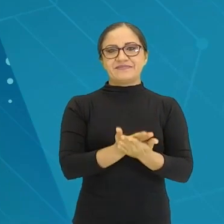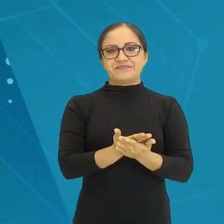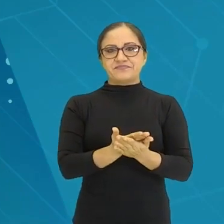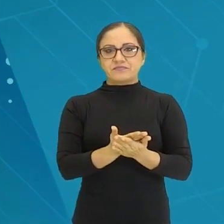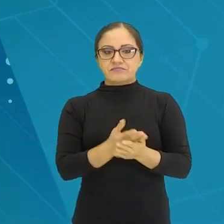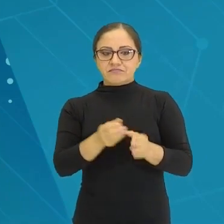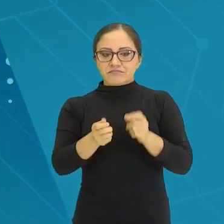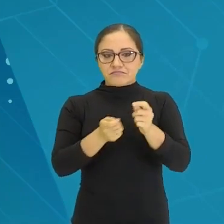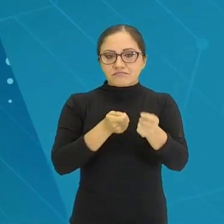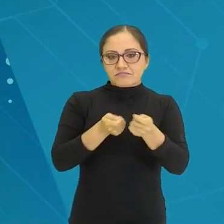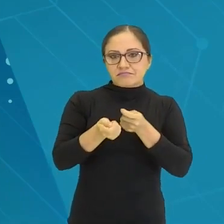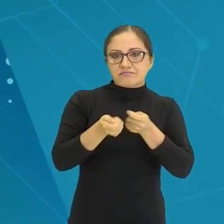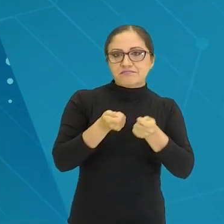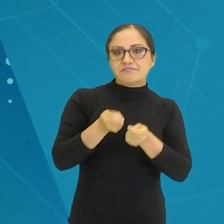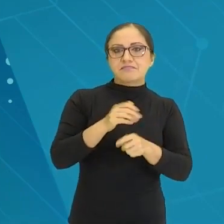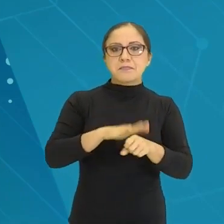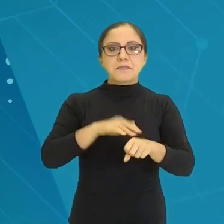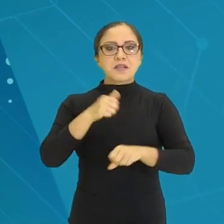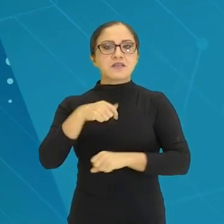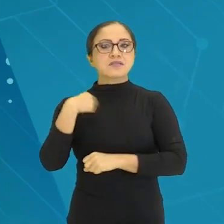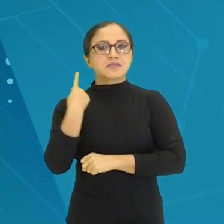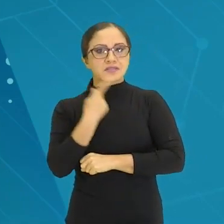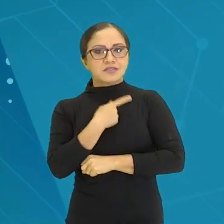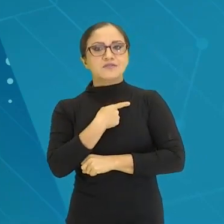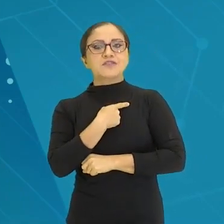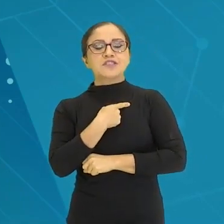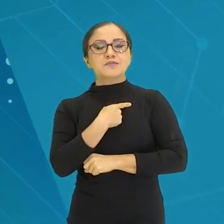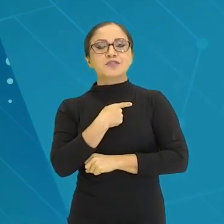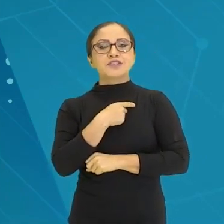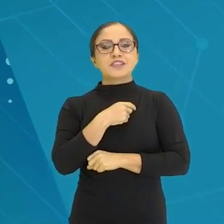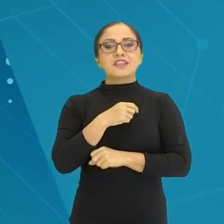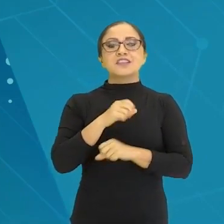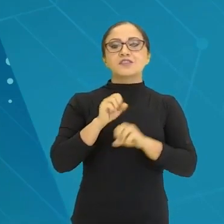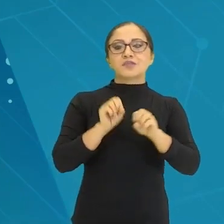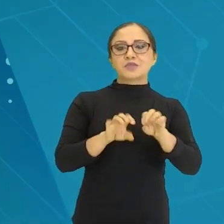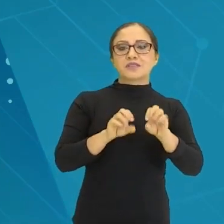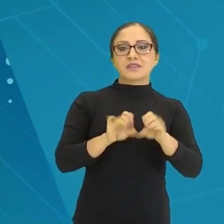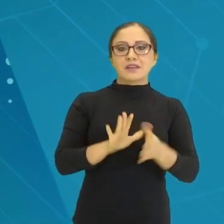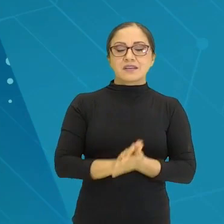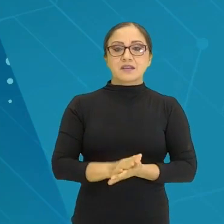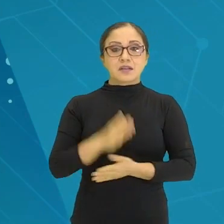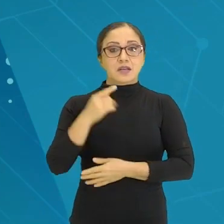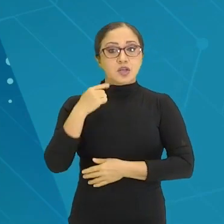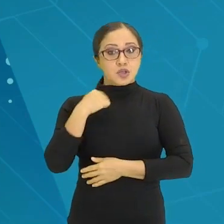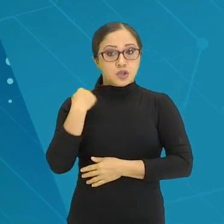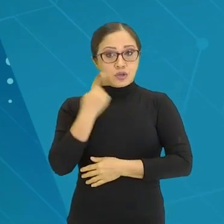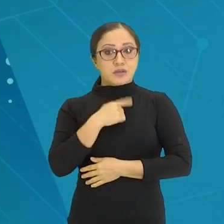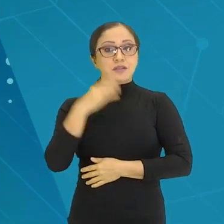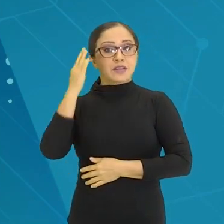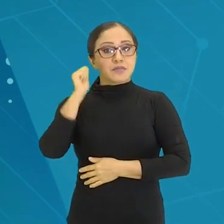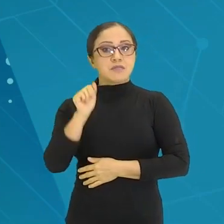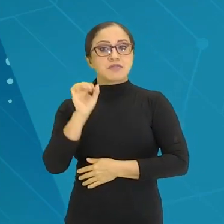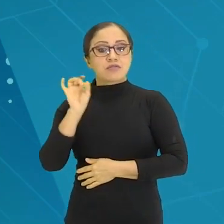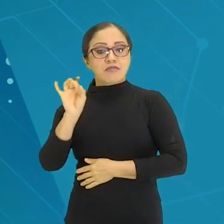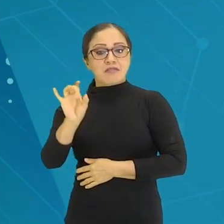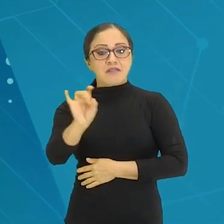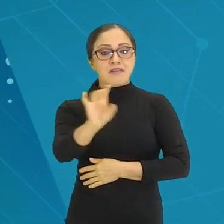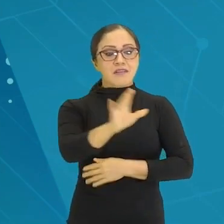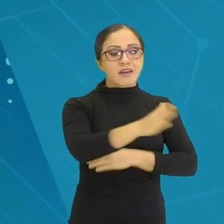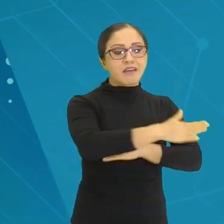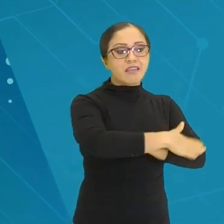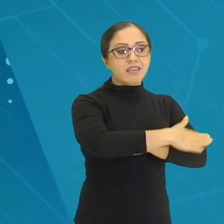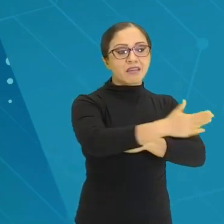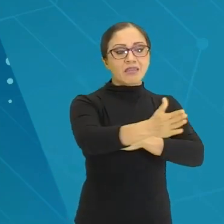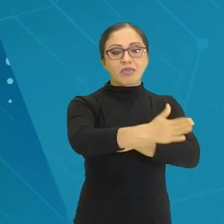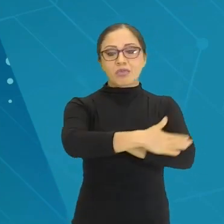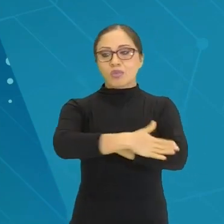que a gente vai fazer. E nós sabemos, nós professores, sabemos que cada turma tem um jeito e se comporta de uma maneira. Então